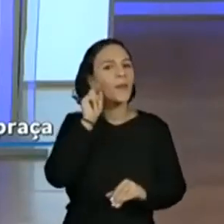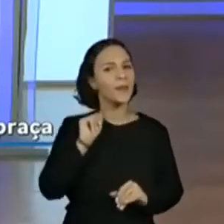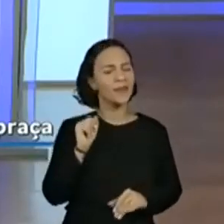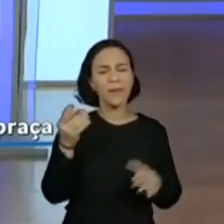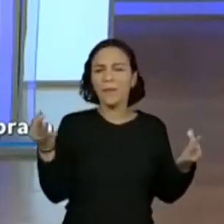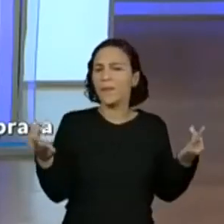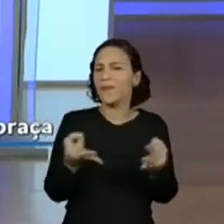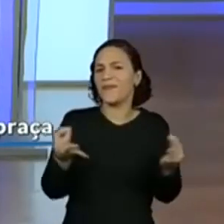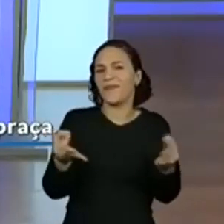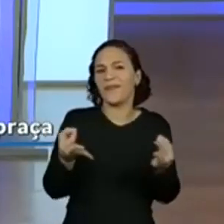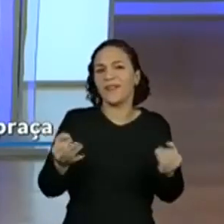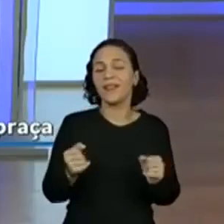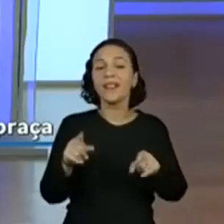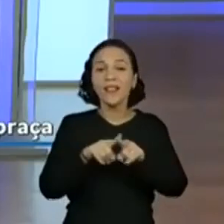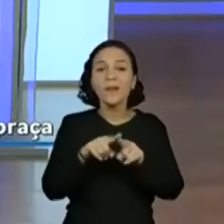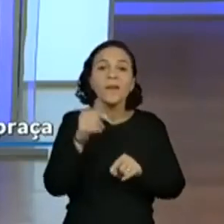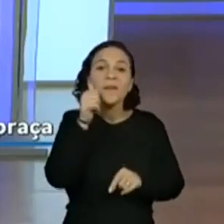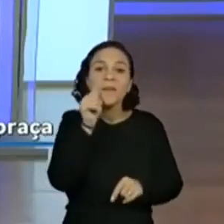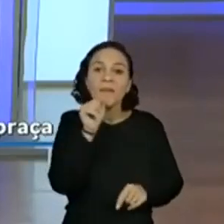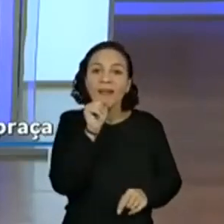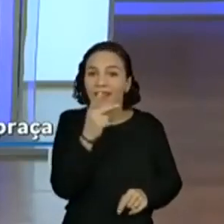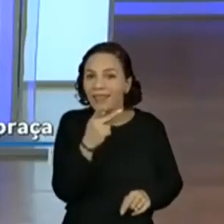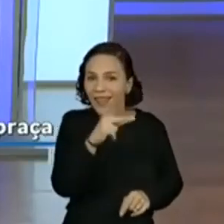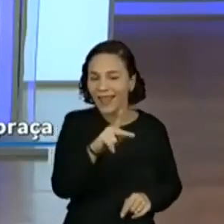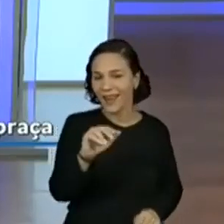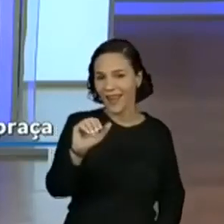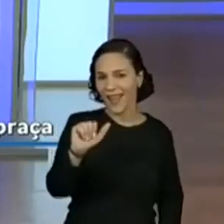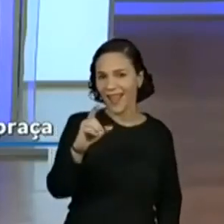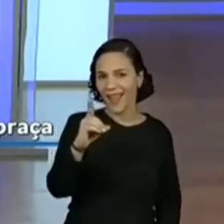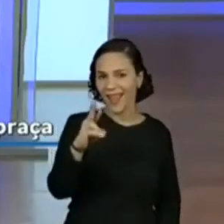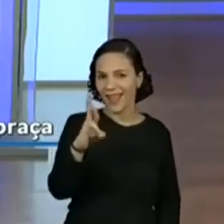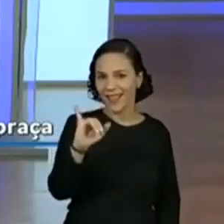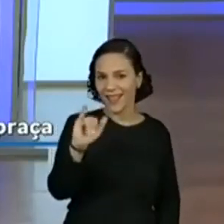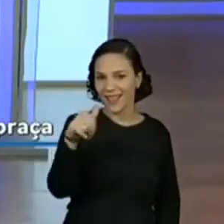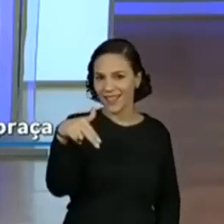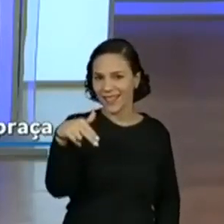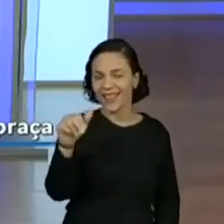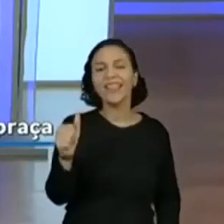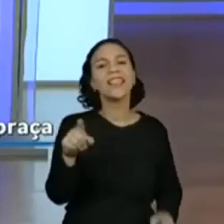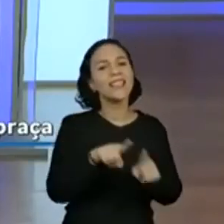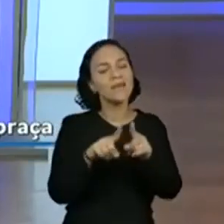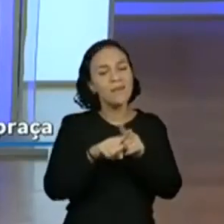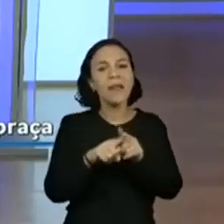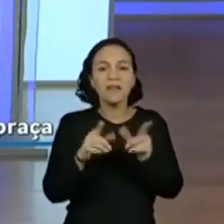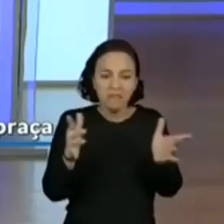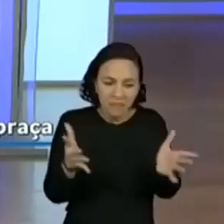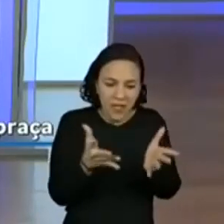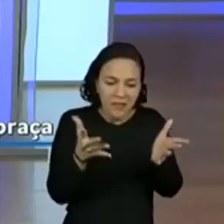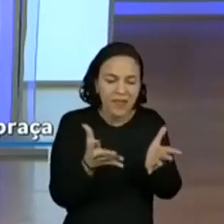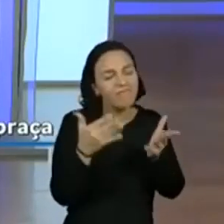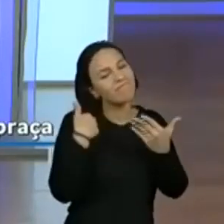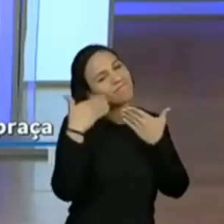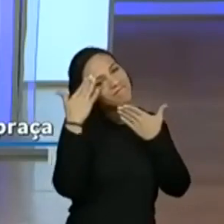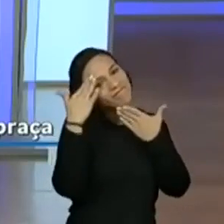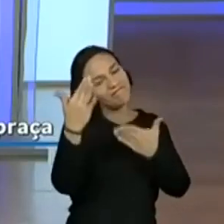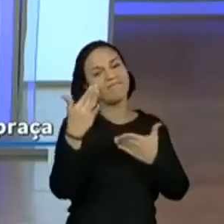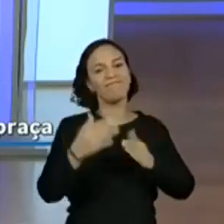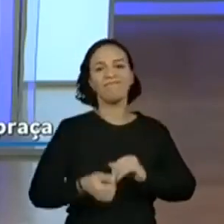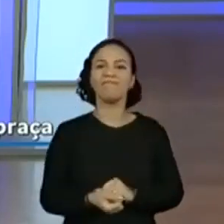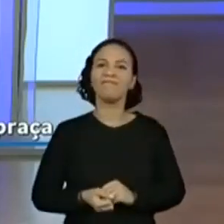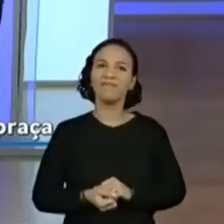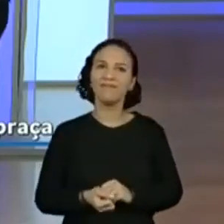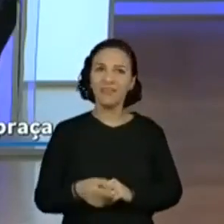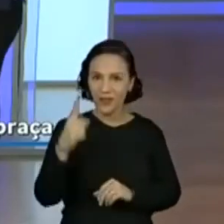Estavam perfeitas. E a mamãe Adriana, que acompanha ali o tempo todo, também só posso... Só tenho que agradecer. Muito obrigada.